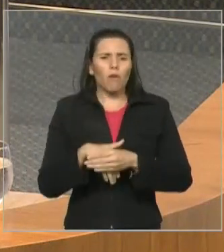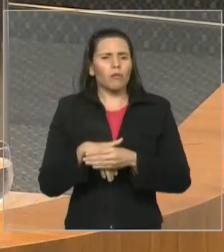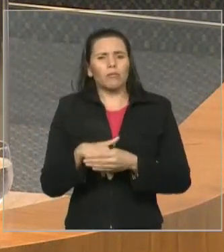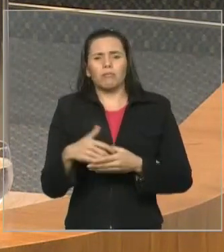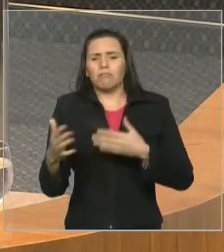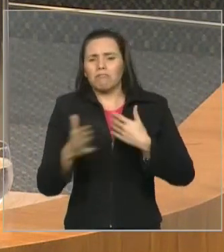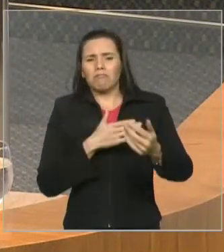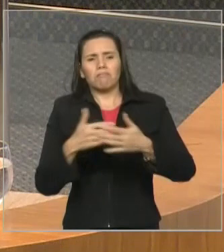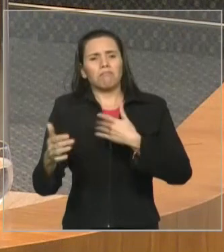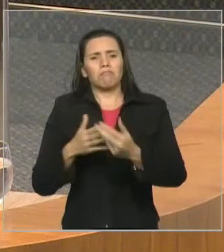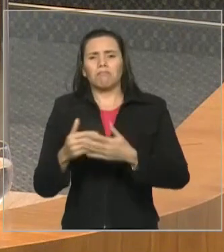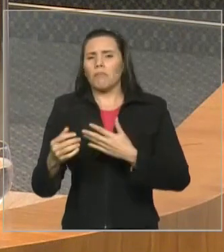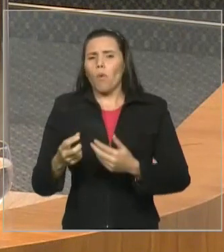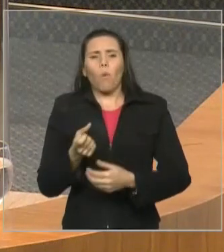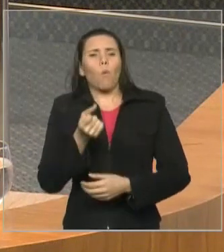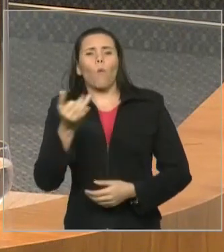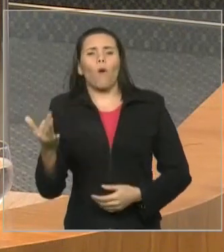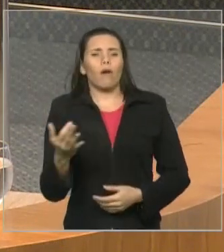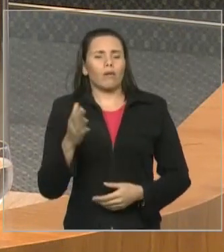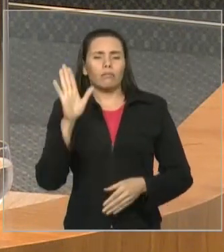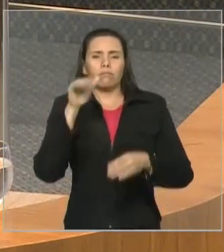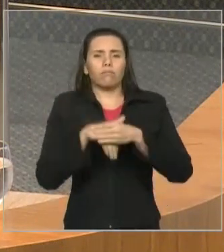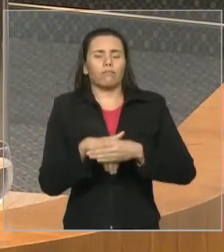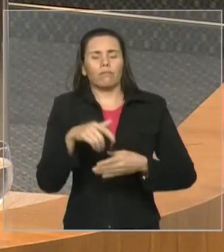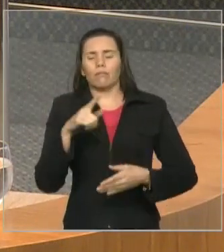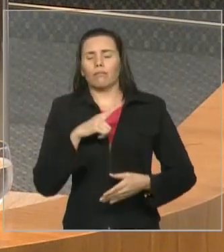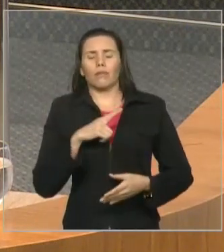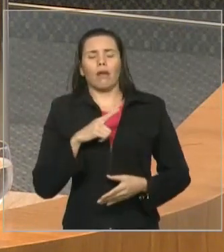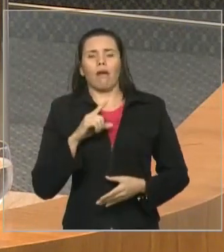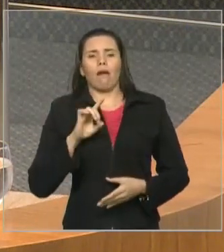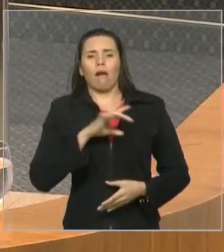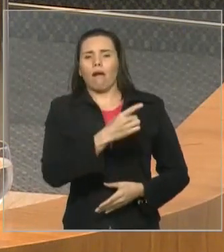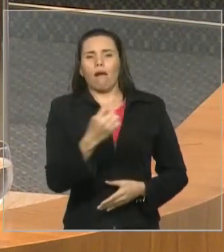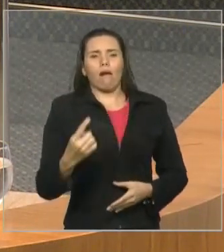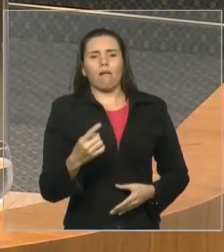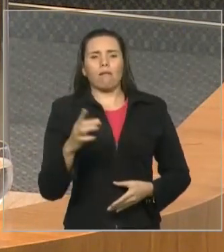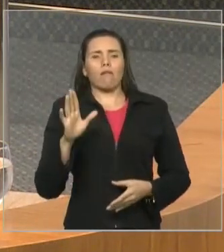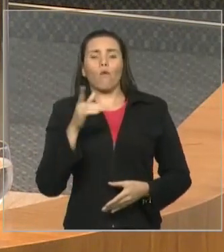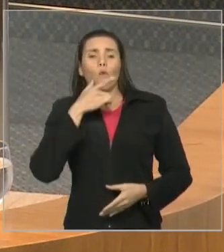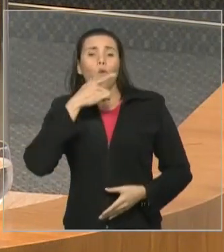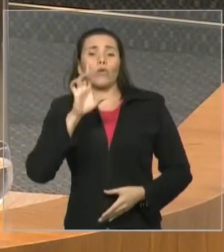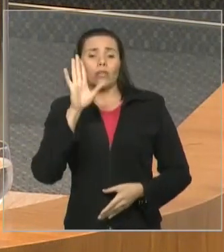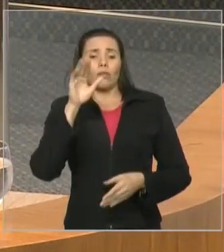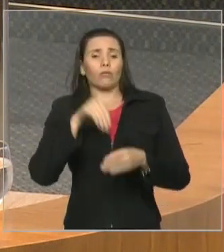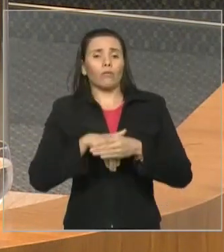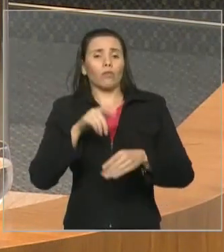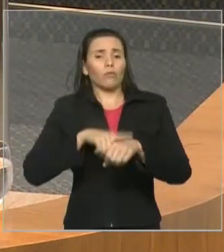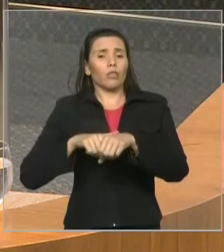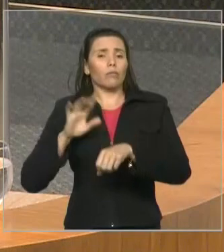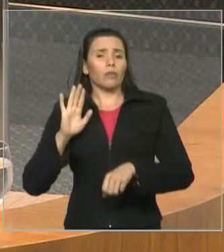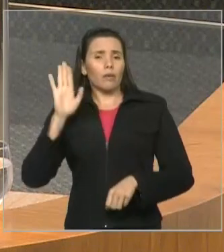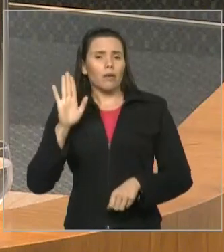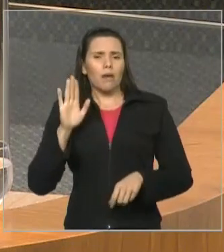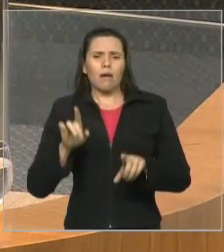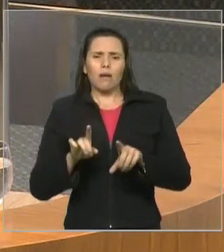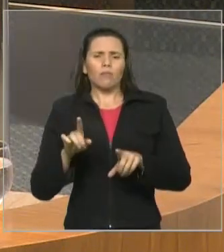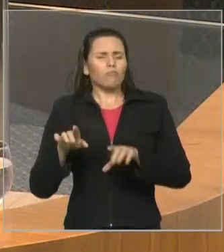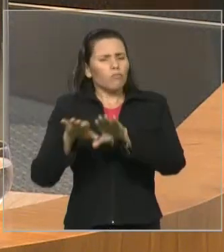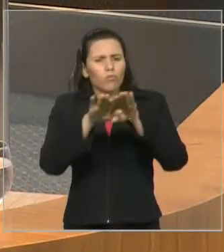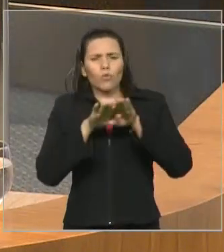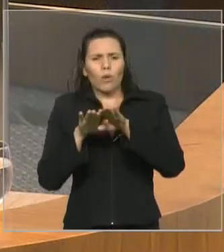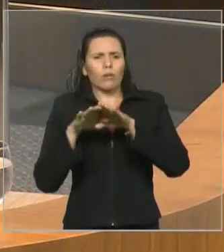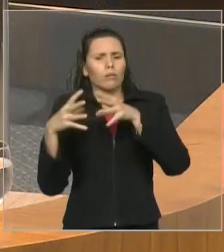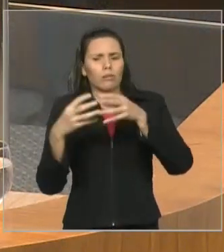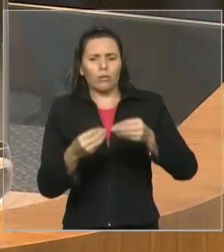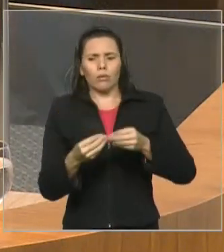mas evidentemente que representar São Luís com uma votação tão grande quanto a V. Exª teve também é muita responsabilidade. Então,